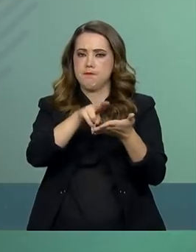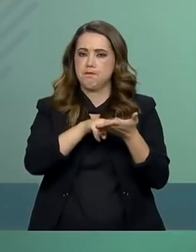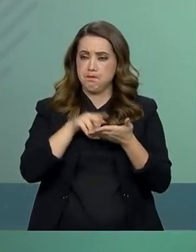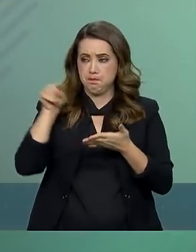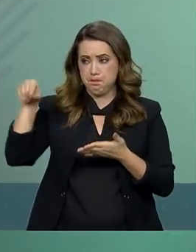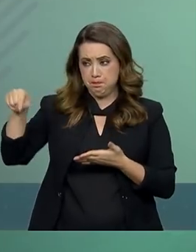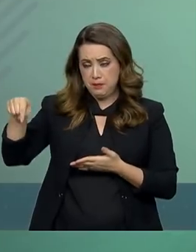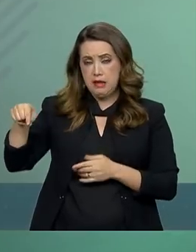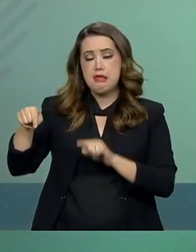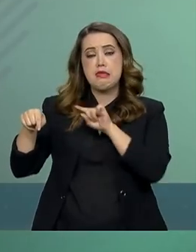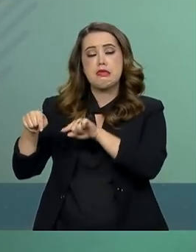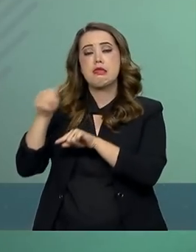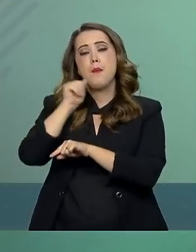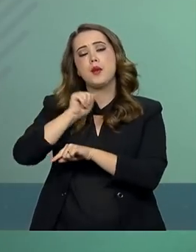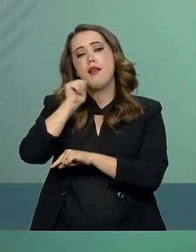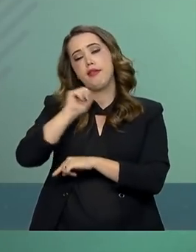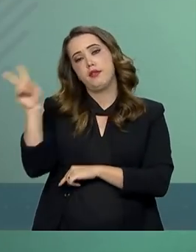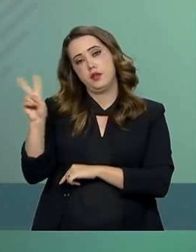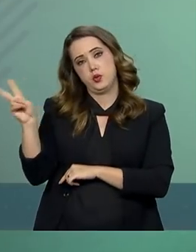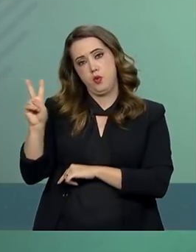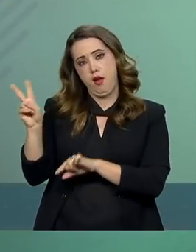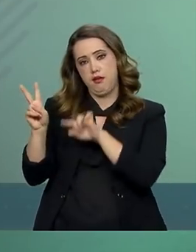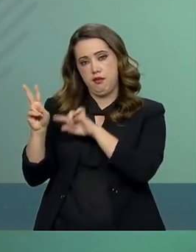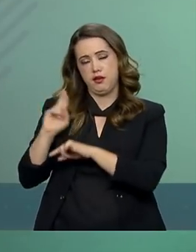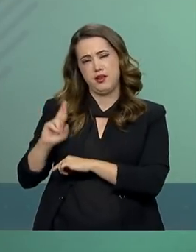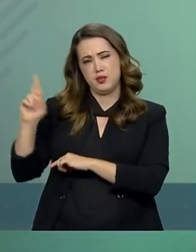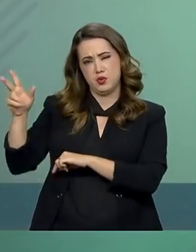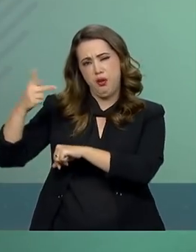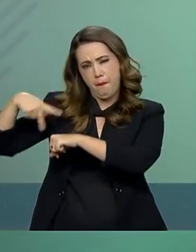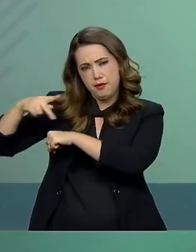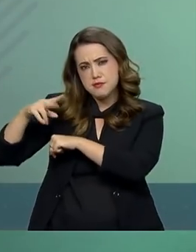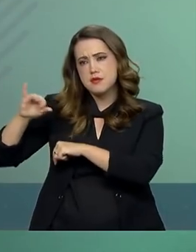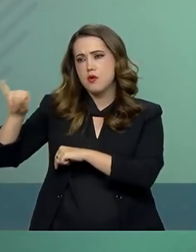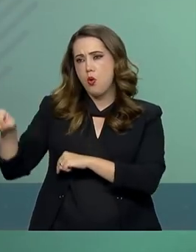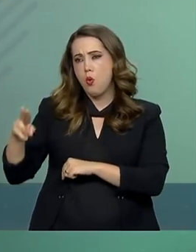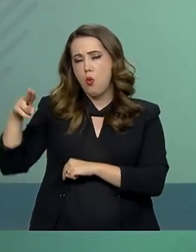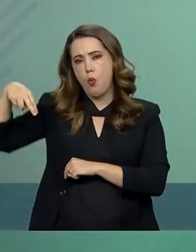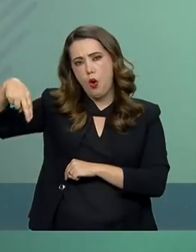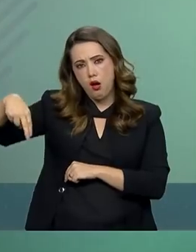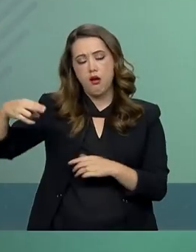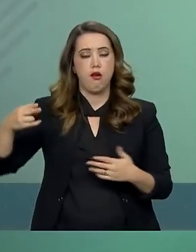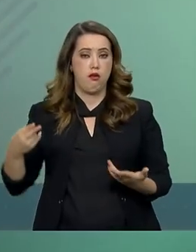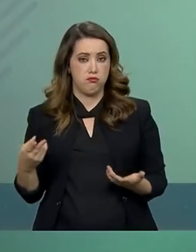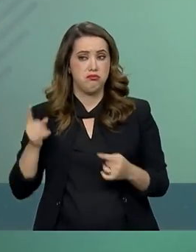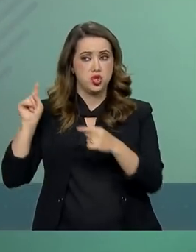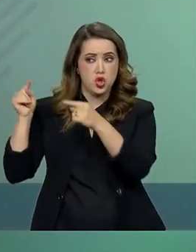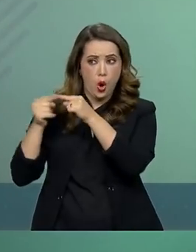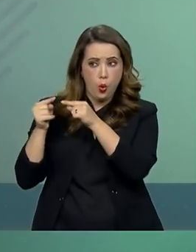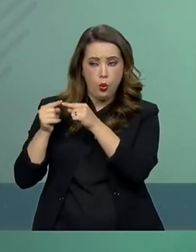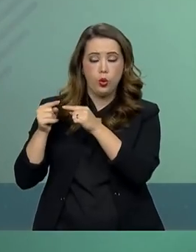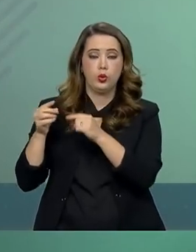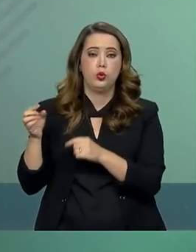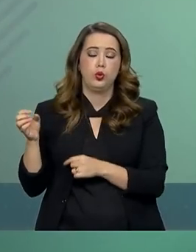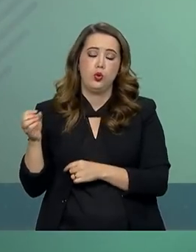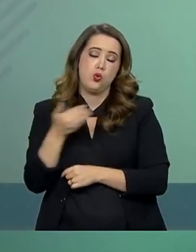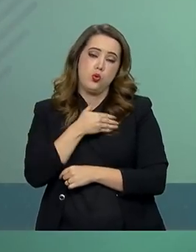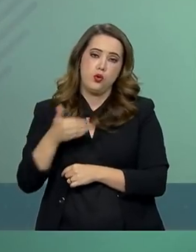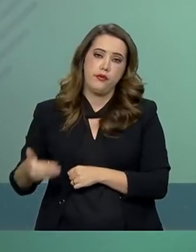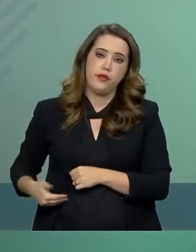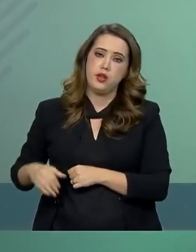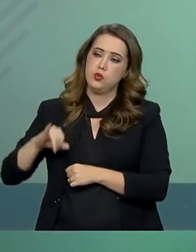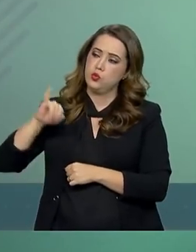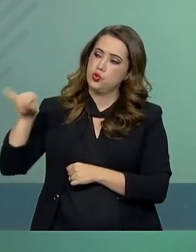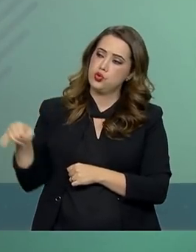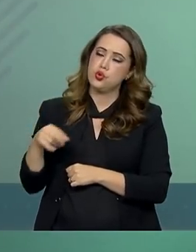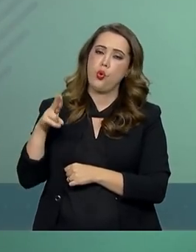embaixadora mantendo-se coerente com a decisão de reconhecer o governo de Guaidó como